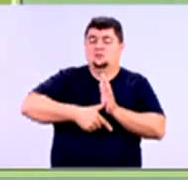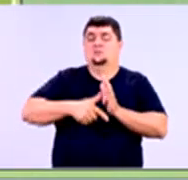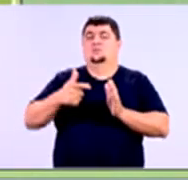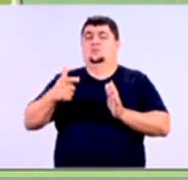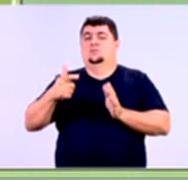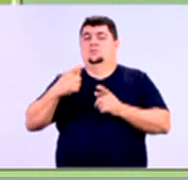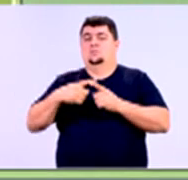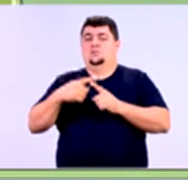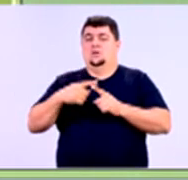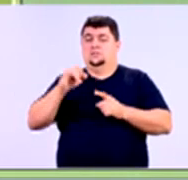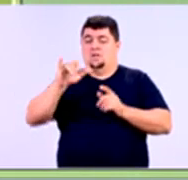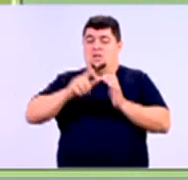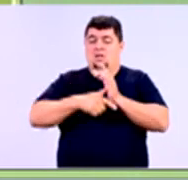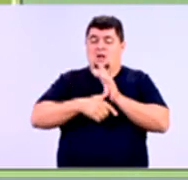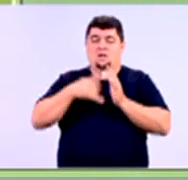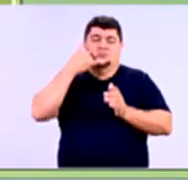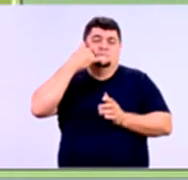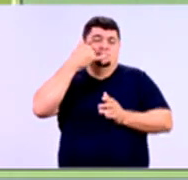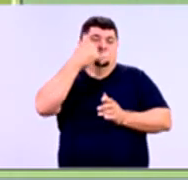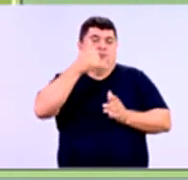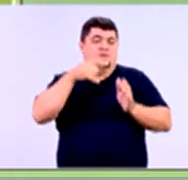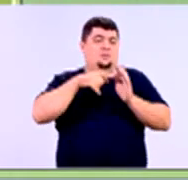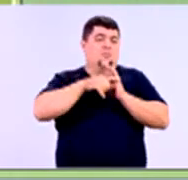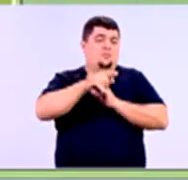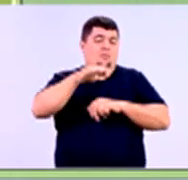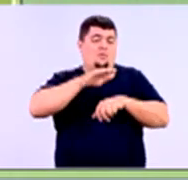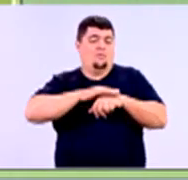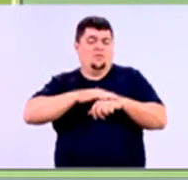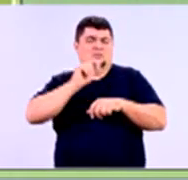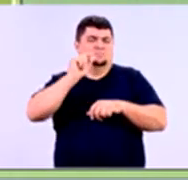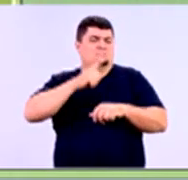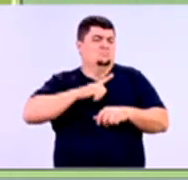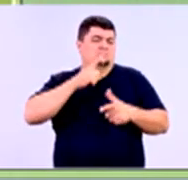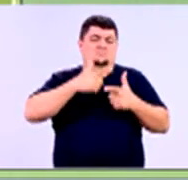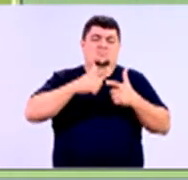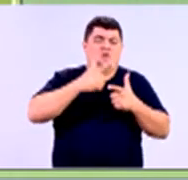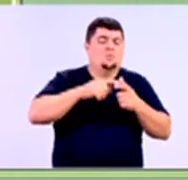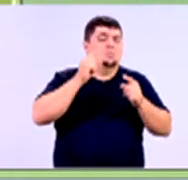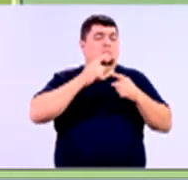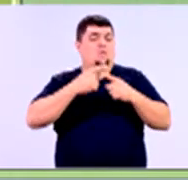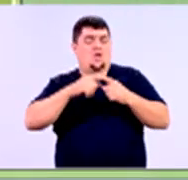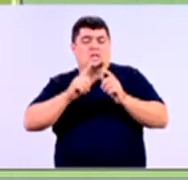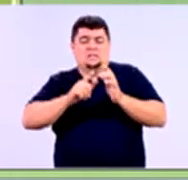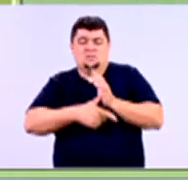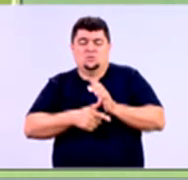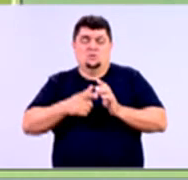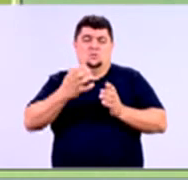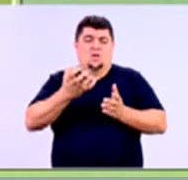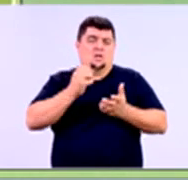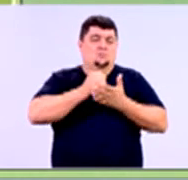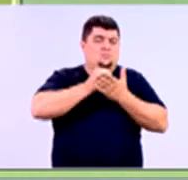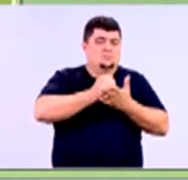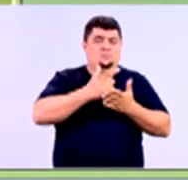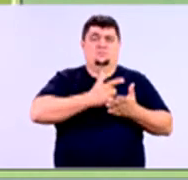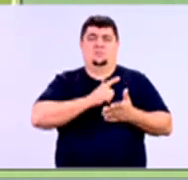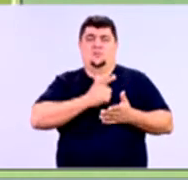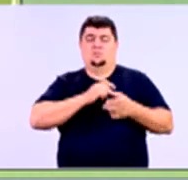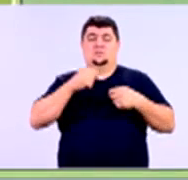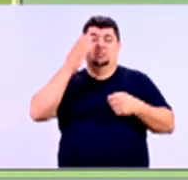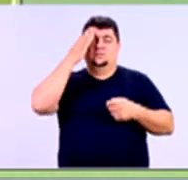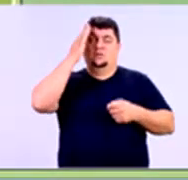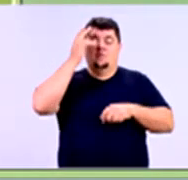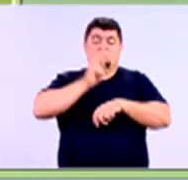adianta eu falar que 1% de inadimplência é tudo o que eu aceito. se eu não sei quais são meus dados de inadimplência e pode ser que eu estou aí com uma inadimplência de